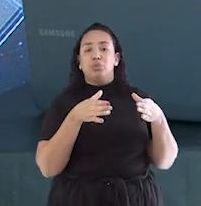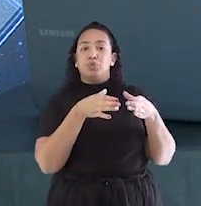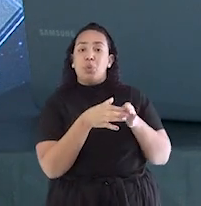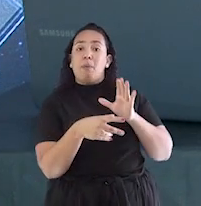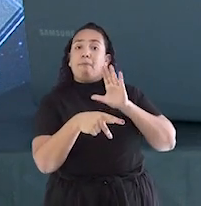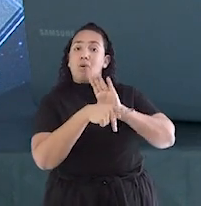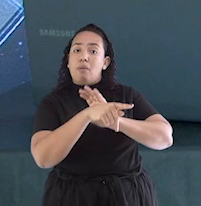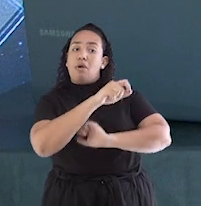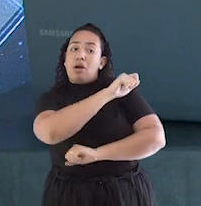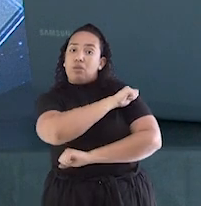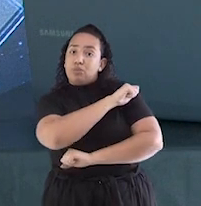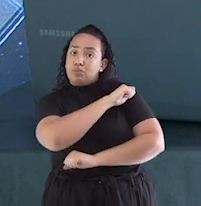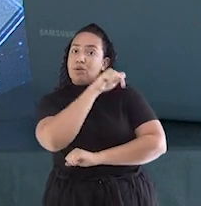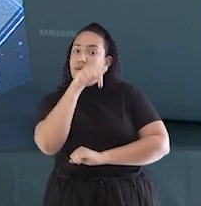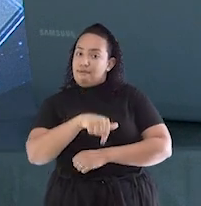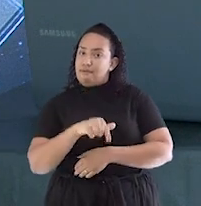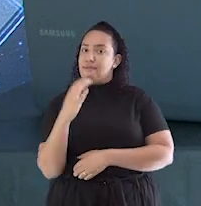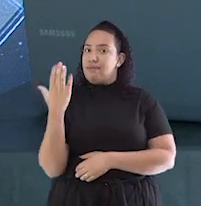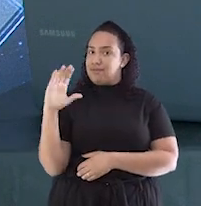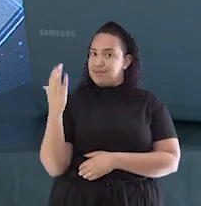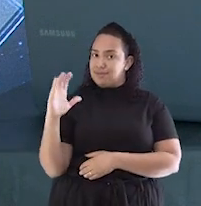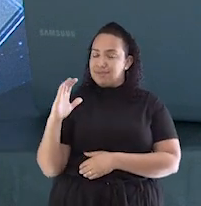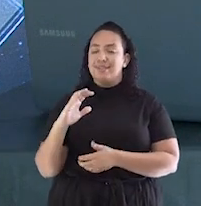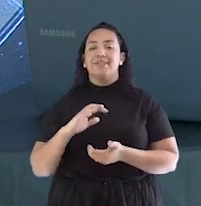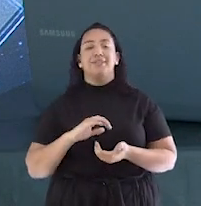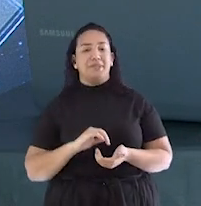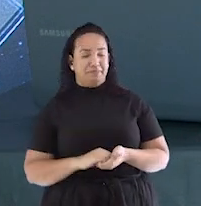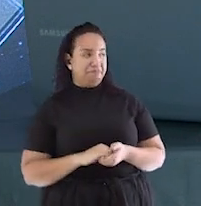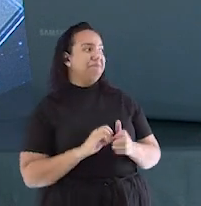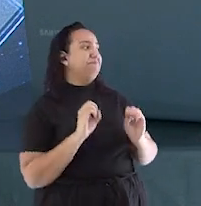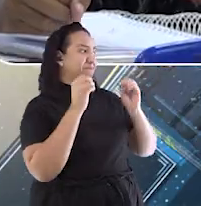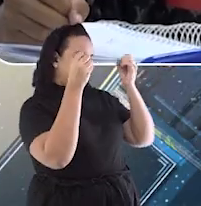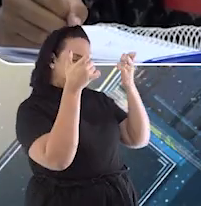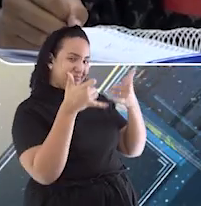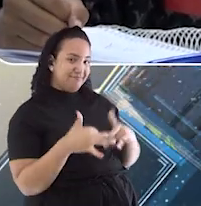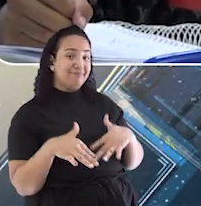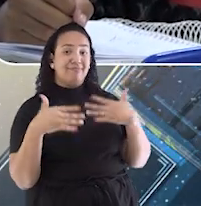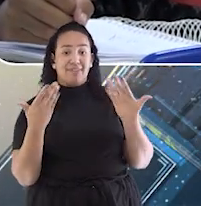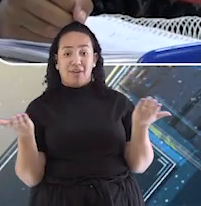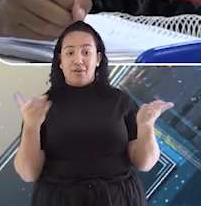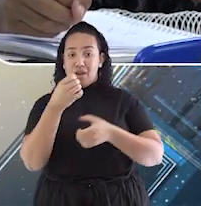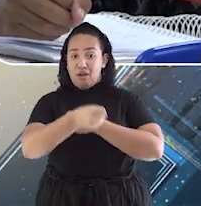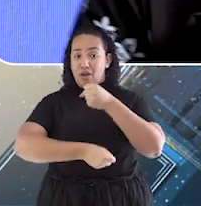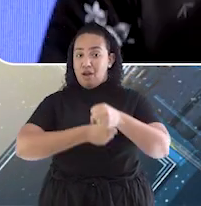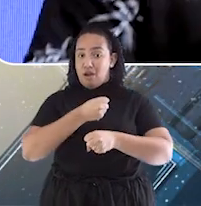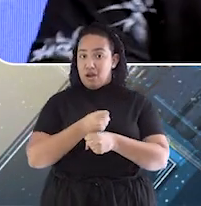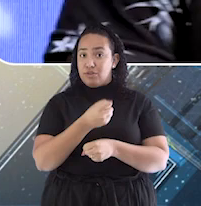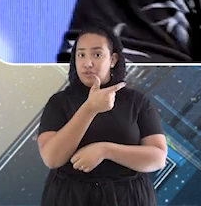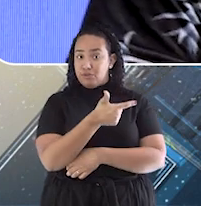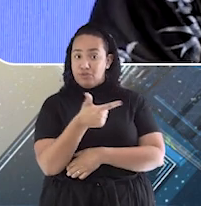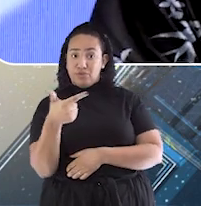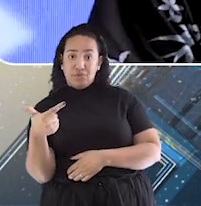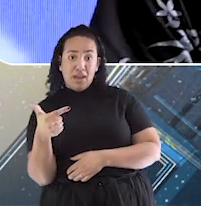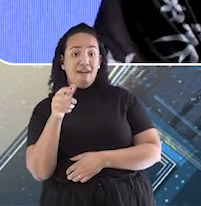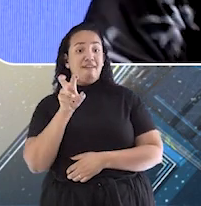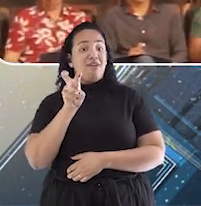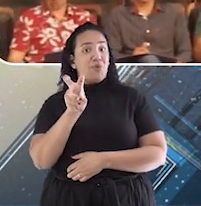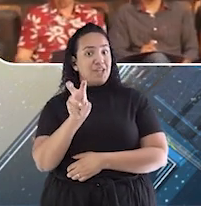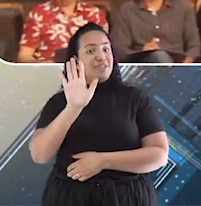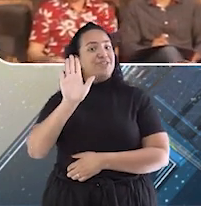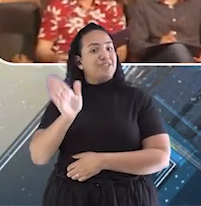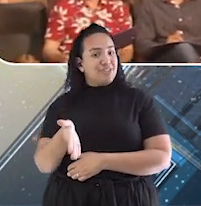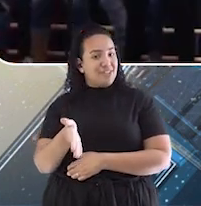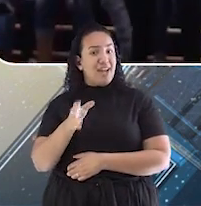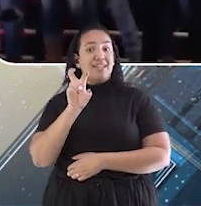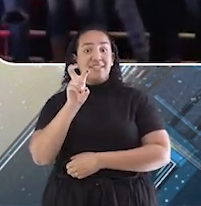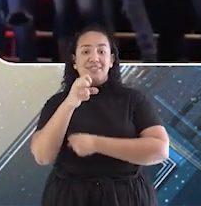escolas da rede Agora está explicado E lembrando que a competição em 2022 chega a sua quinta edição Já são